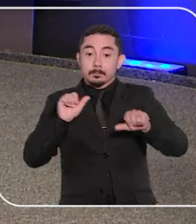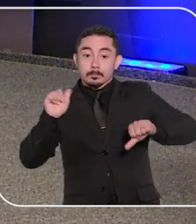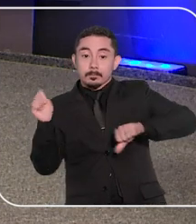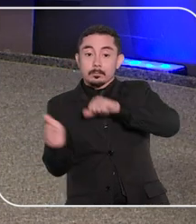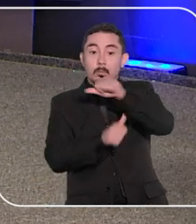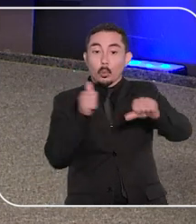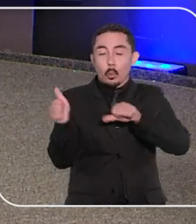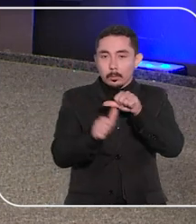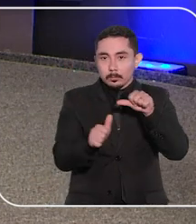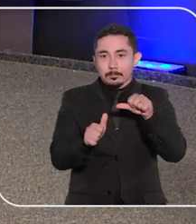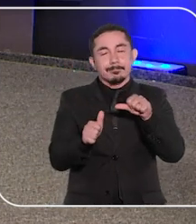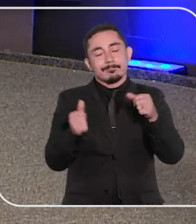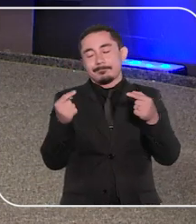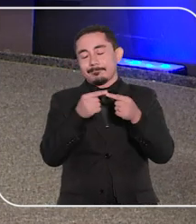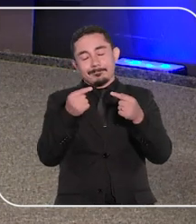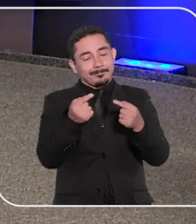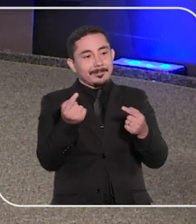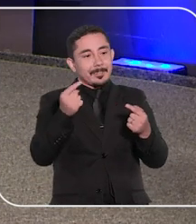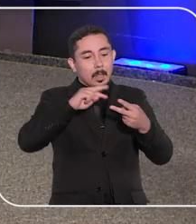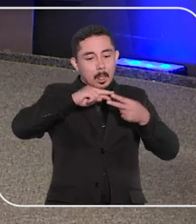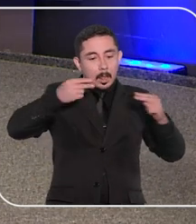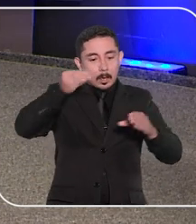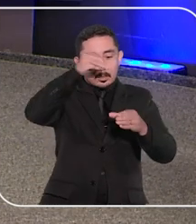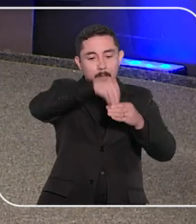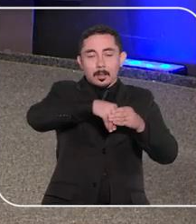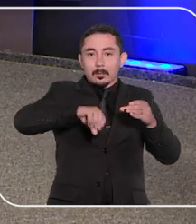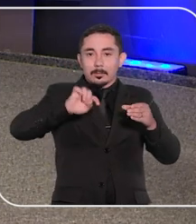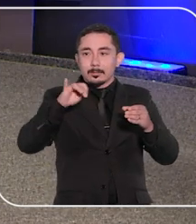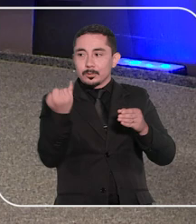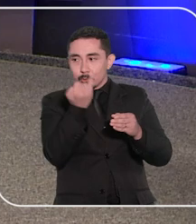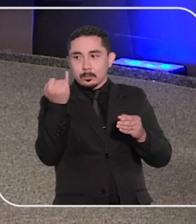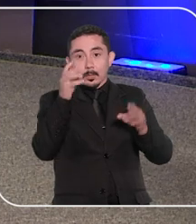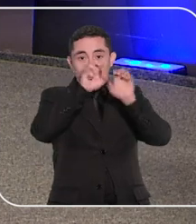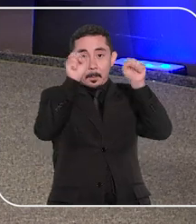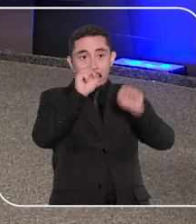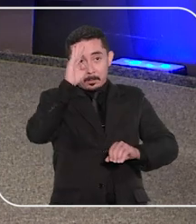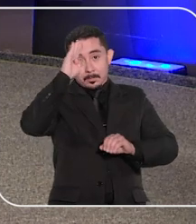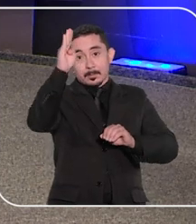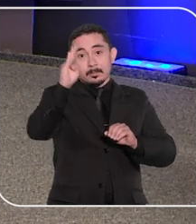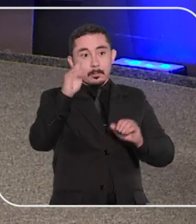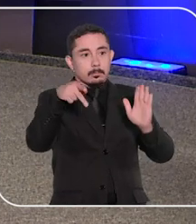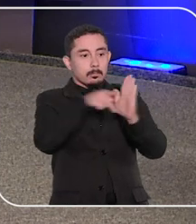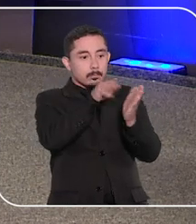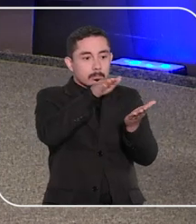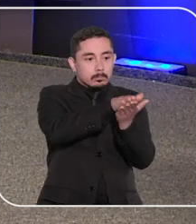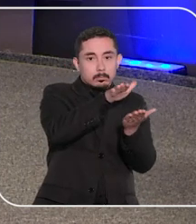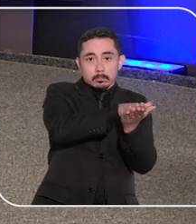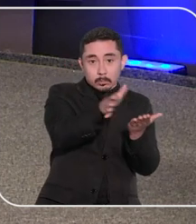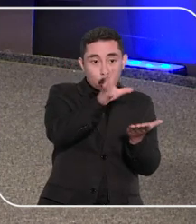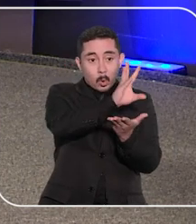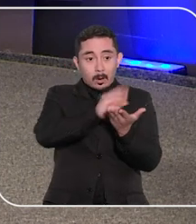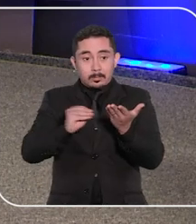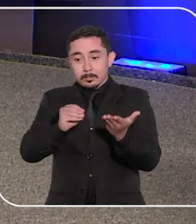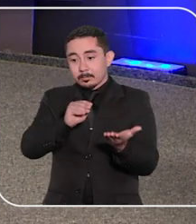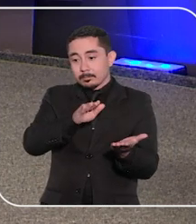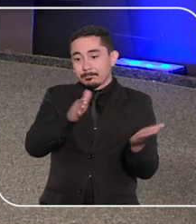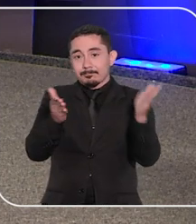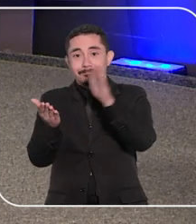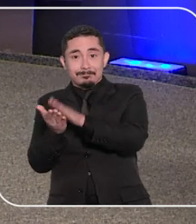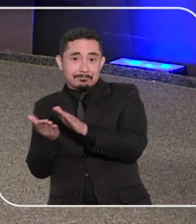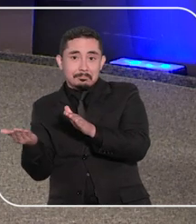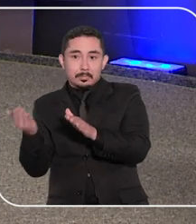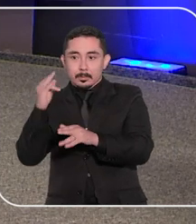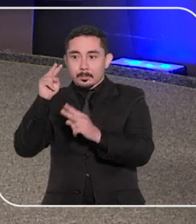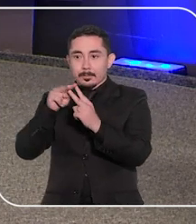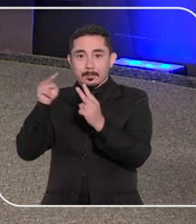Inovação está no DNA do STJ como um tribunal pioneiro em todo o país na digitalização dos processos